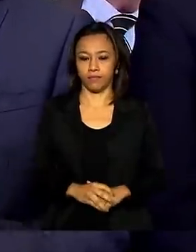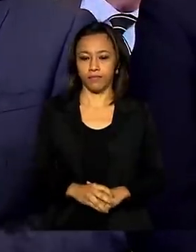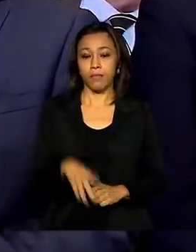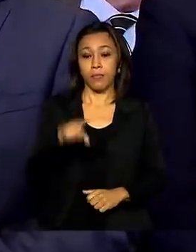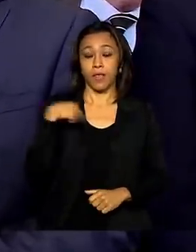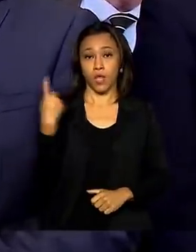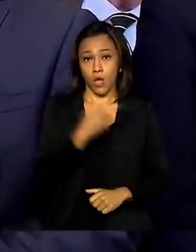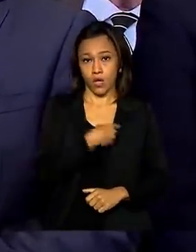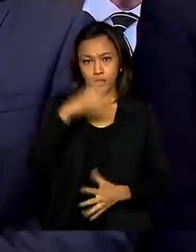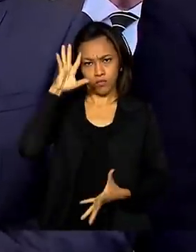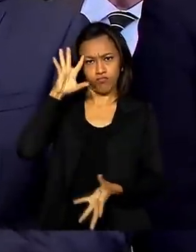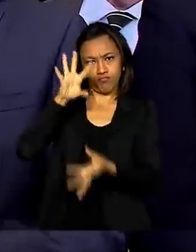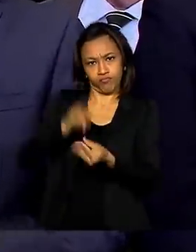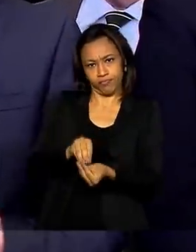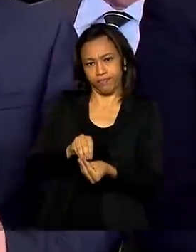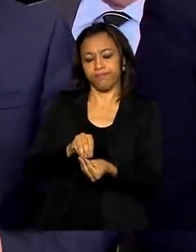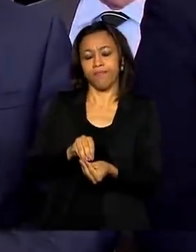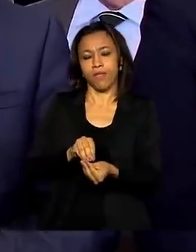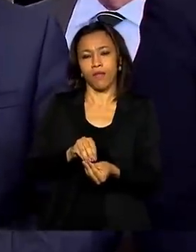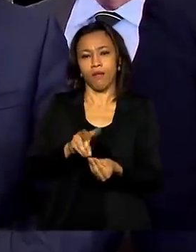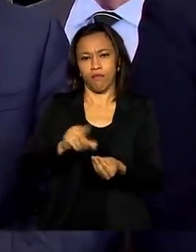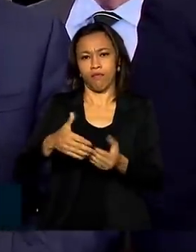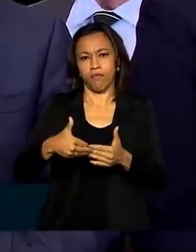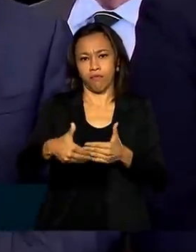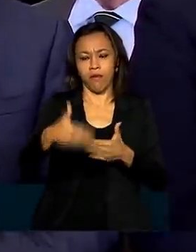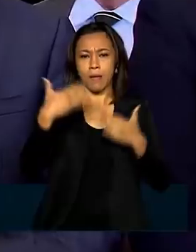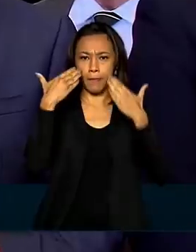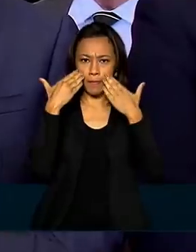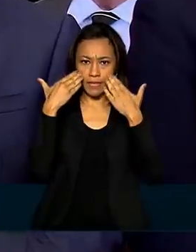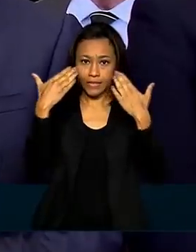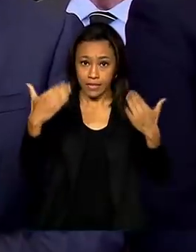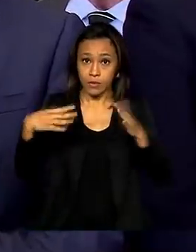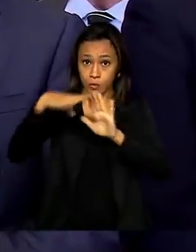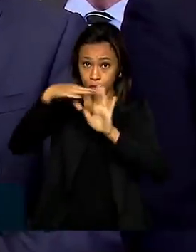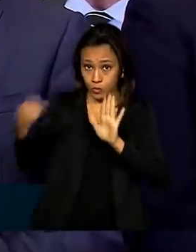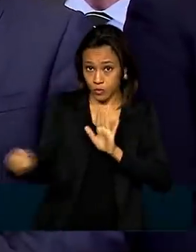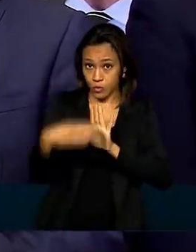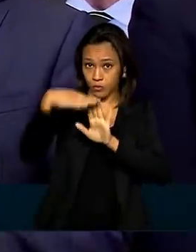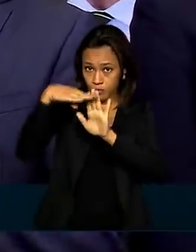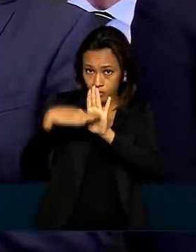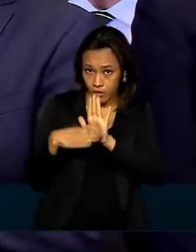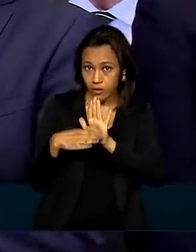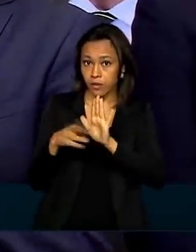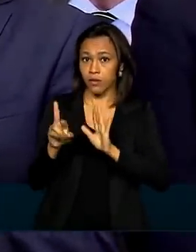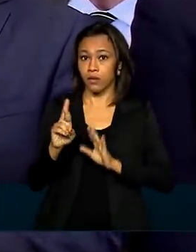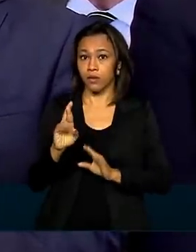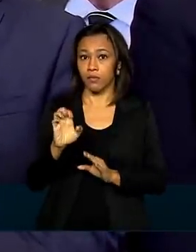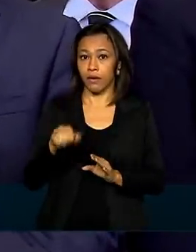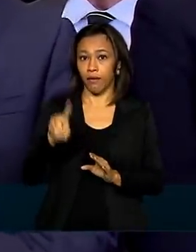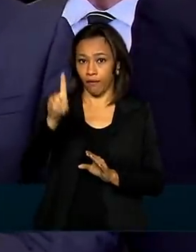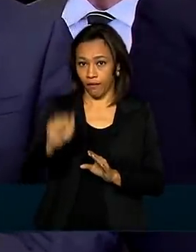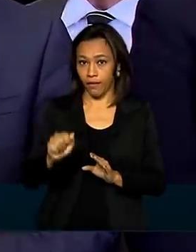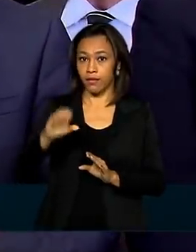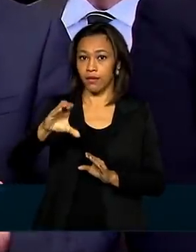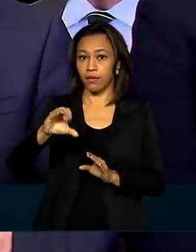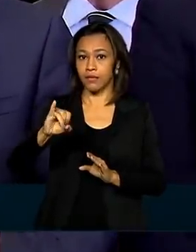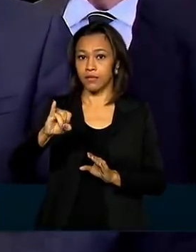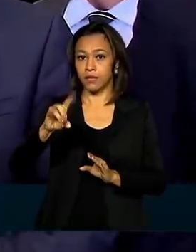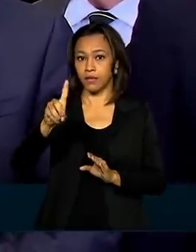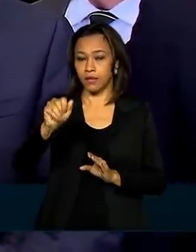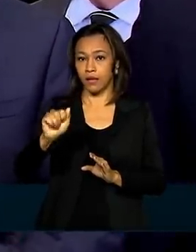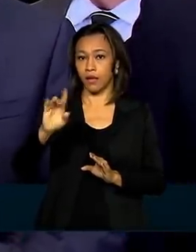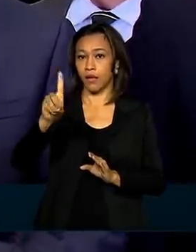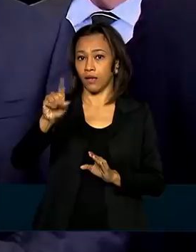que, nesse momento, teremos a apresentação do Renda Cidadã. O senador Márcio Bittar vai